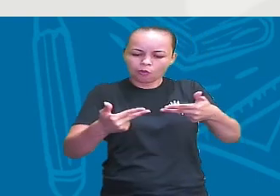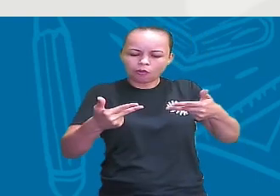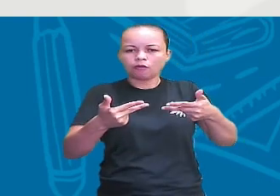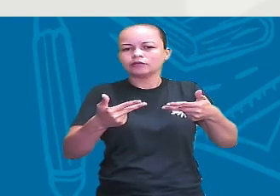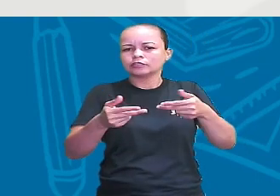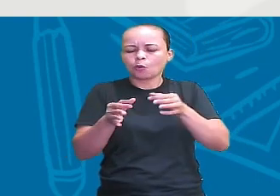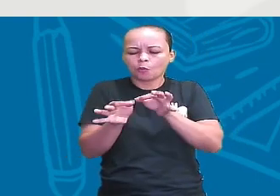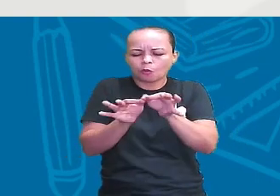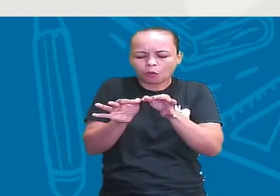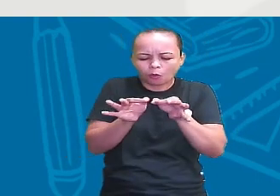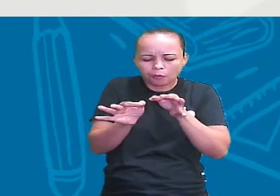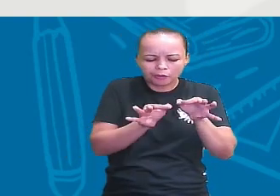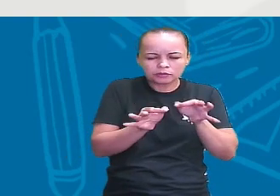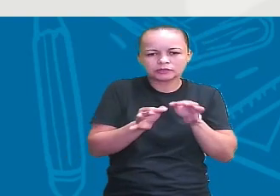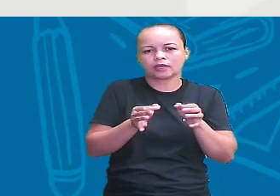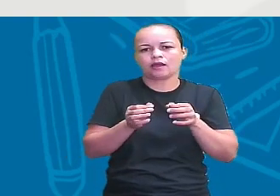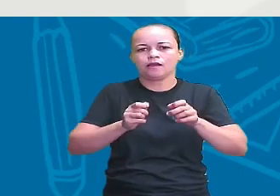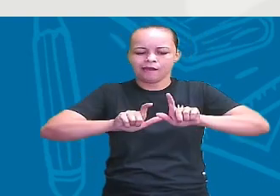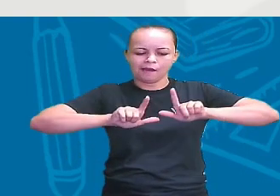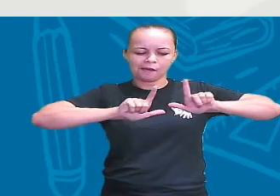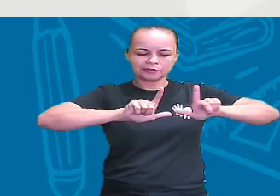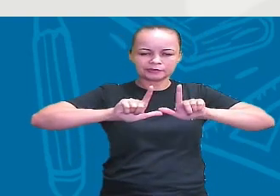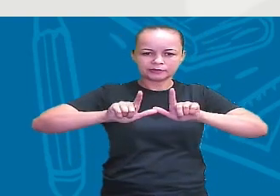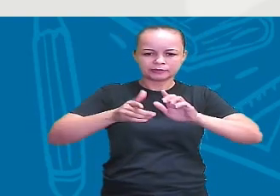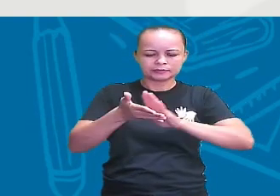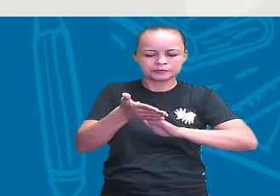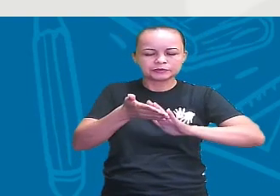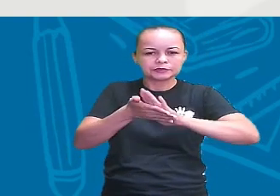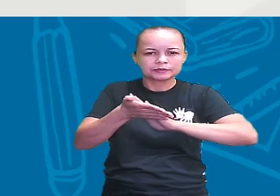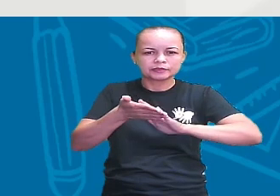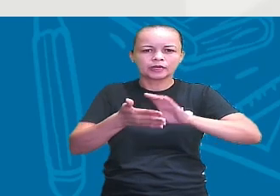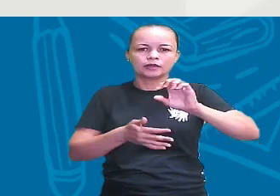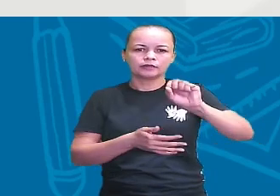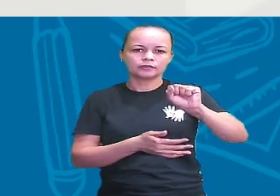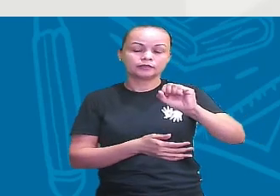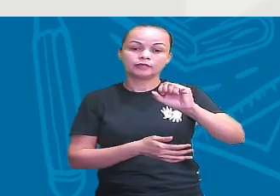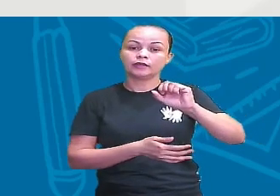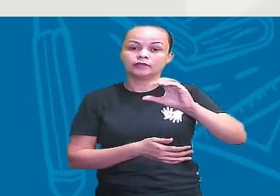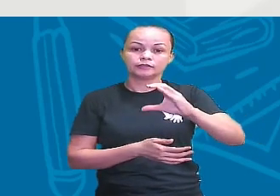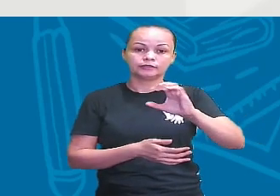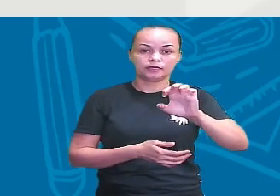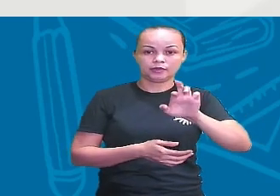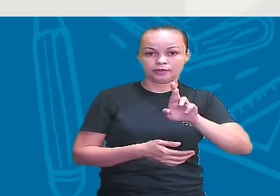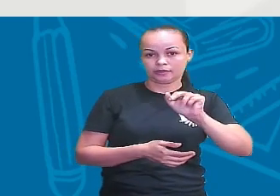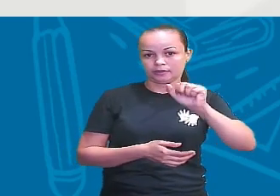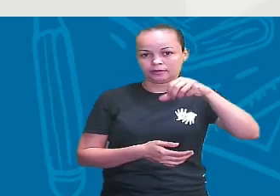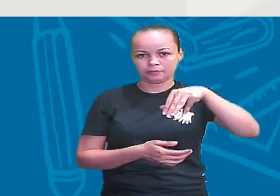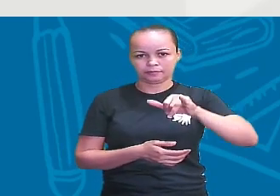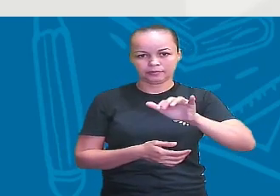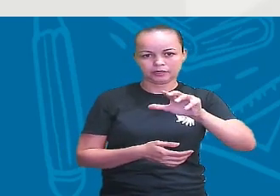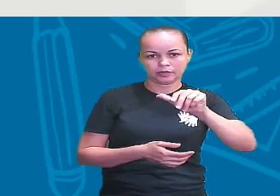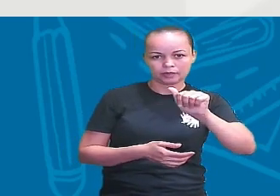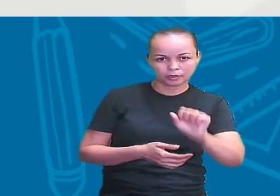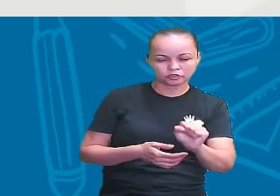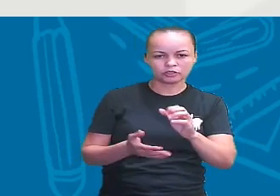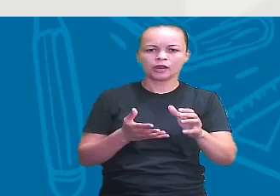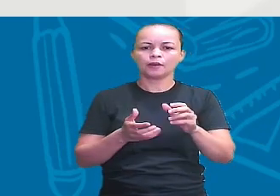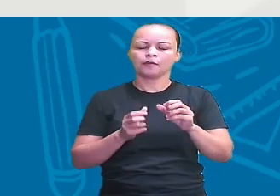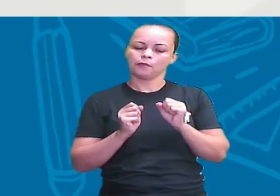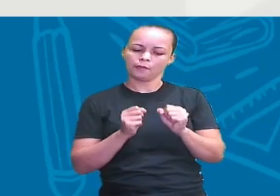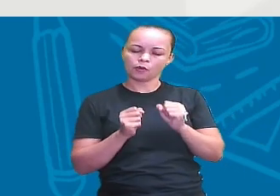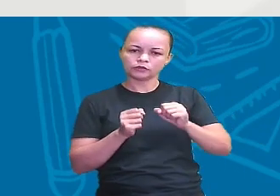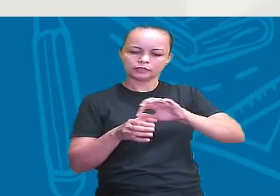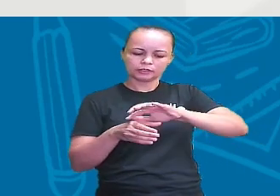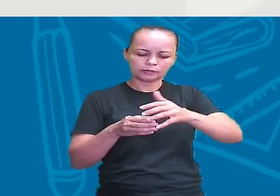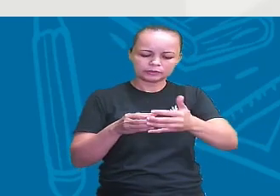A maneira de produzir as cerâmicas, que as cerâmicas, elas eram produzidas pra poder armazenar, né?